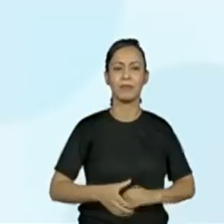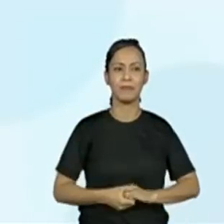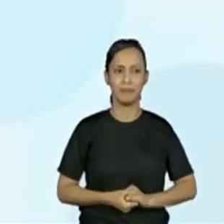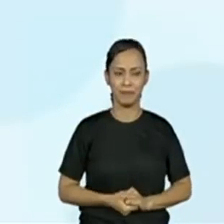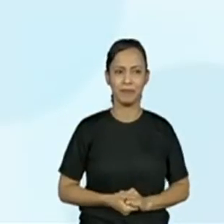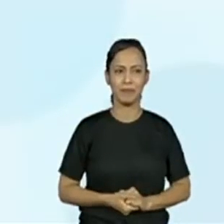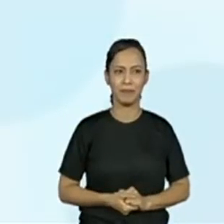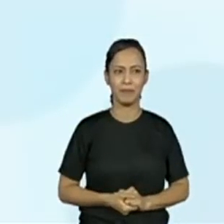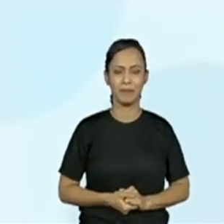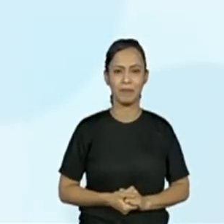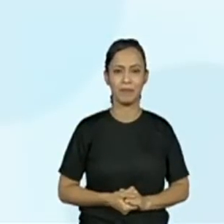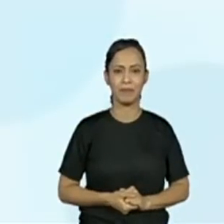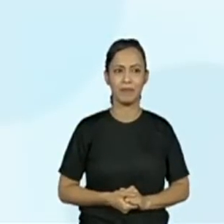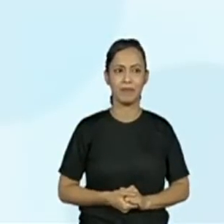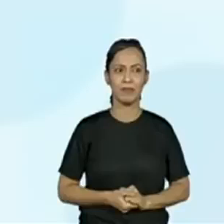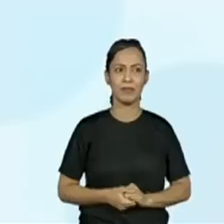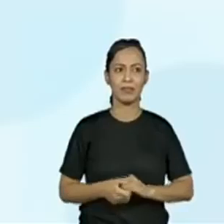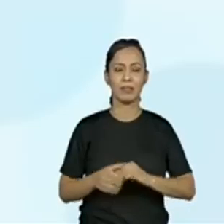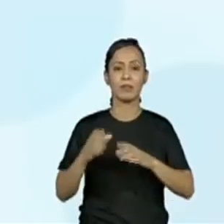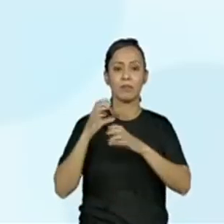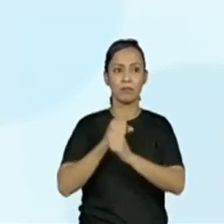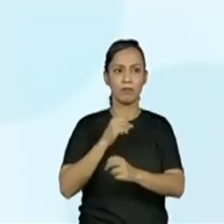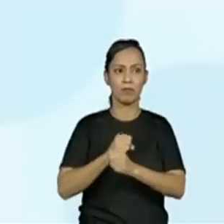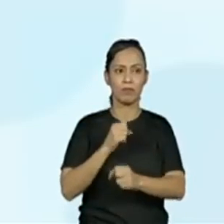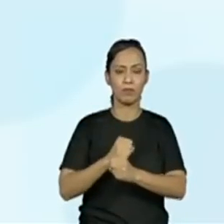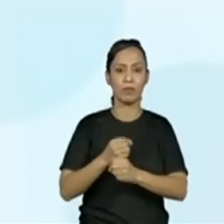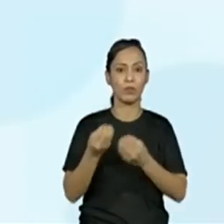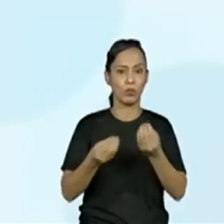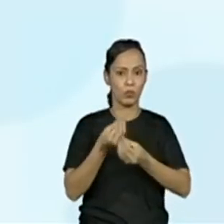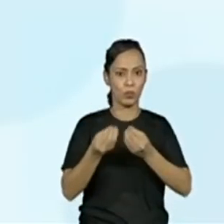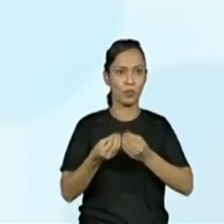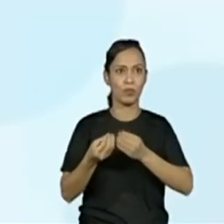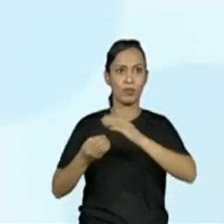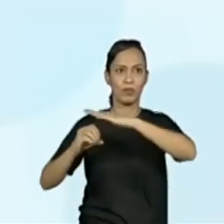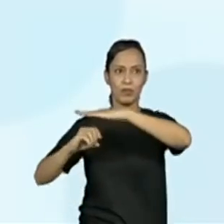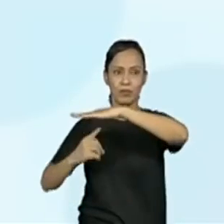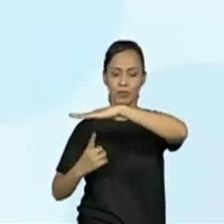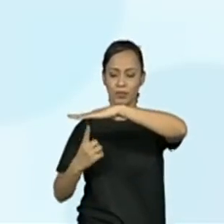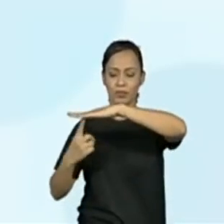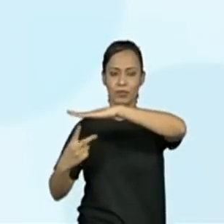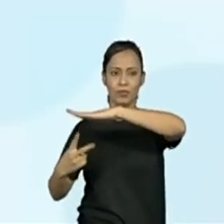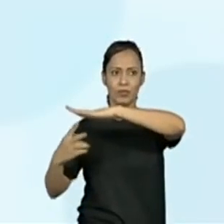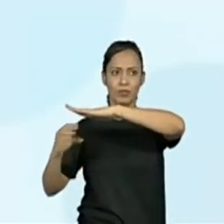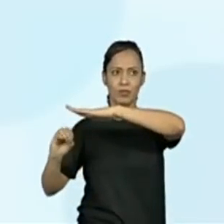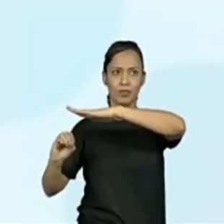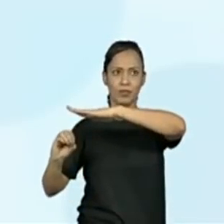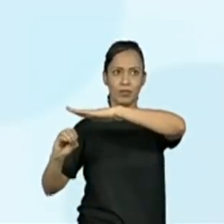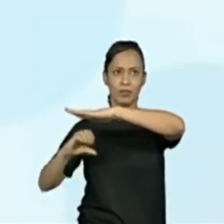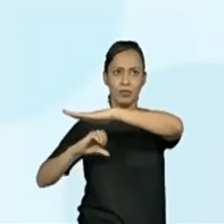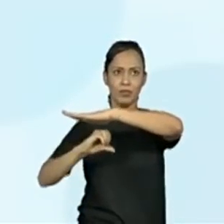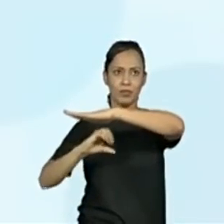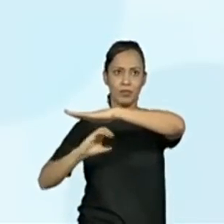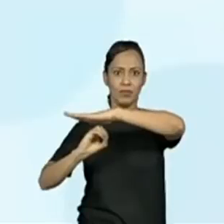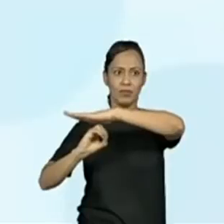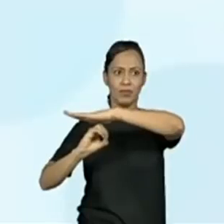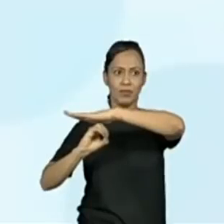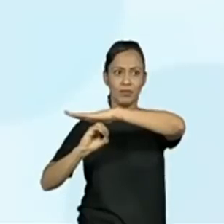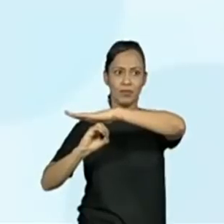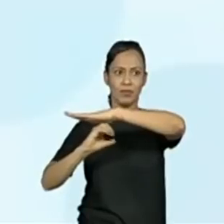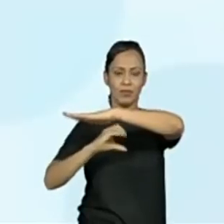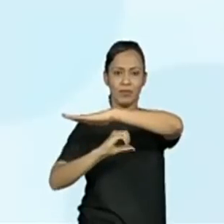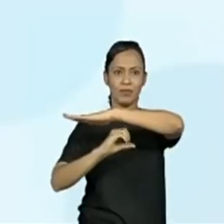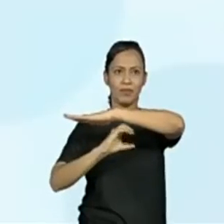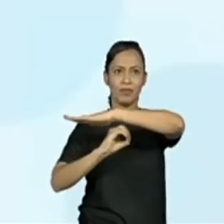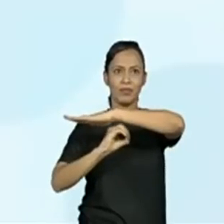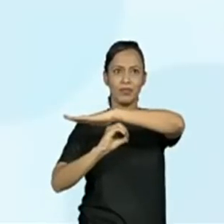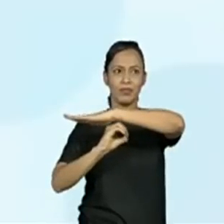Vamos lá. Se ele... Olha, o espaço é o mesmo, não é? O espaço é o mesmo. Então, posso pensar que aqui